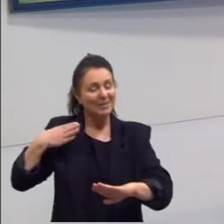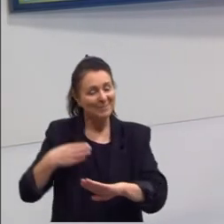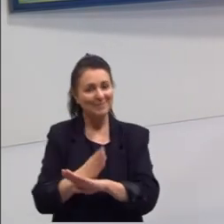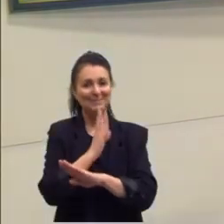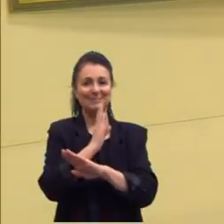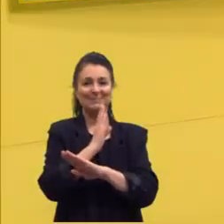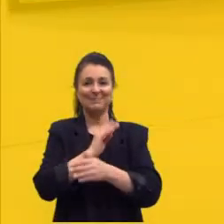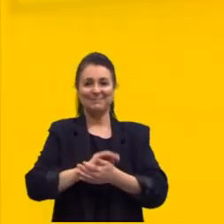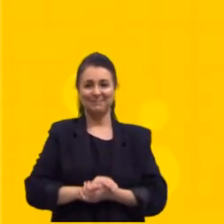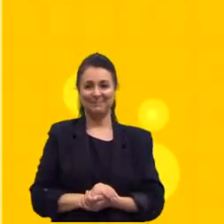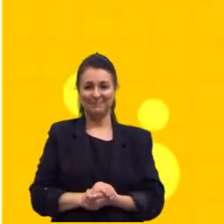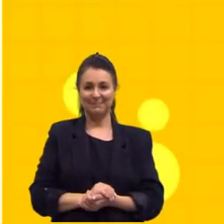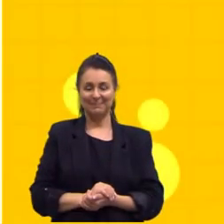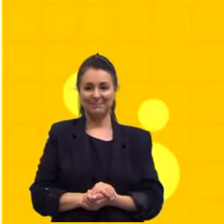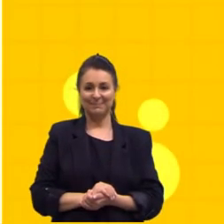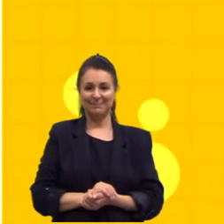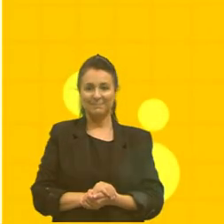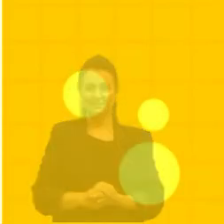passar.